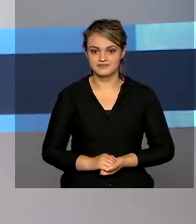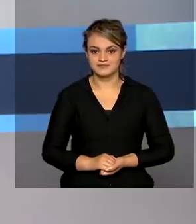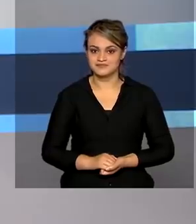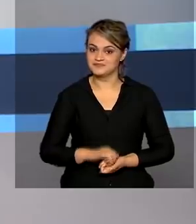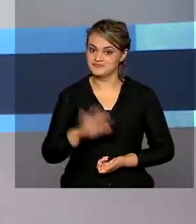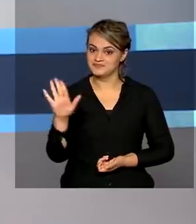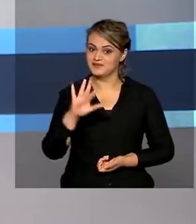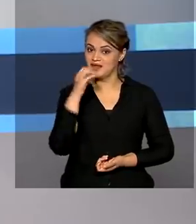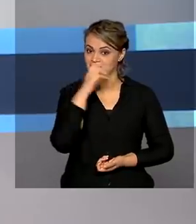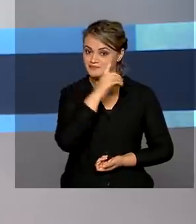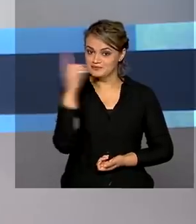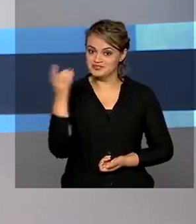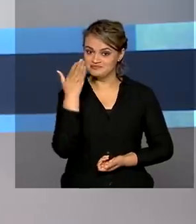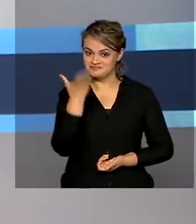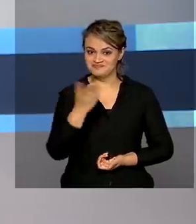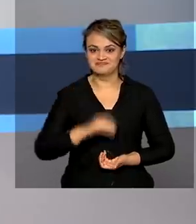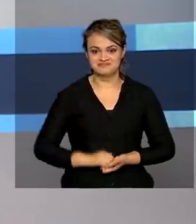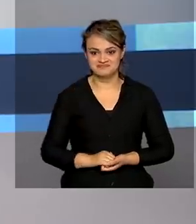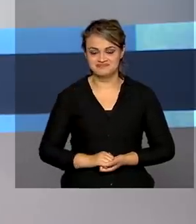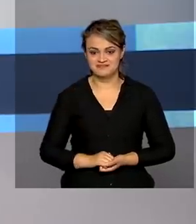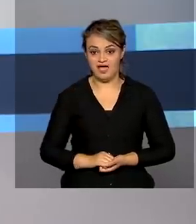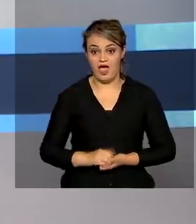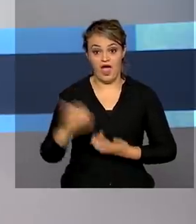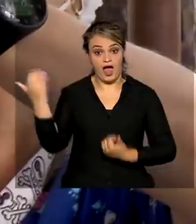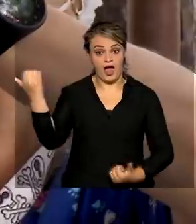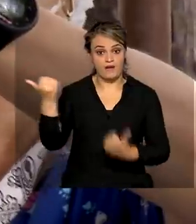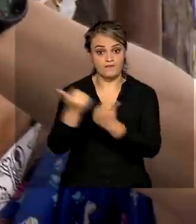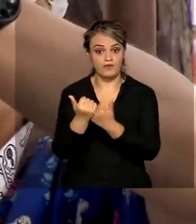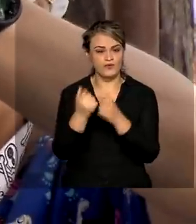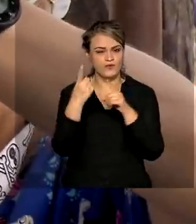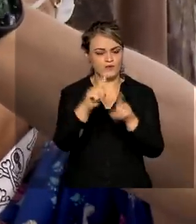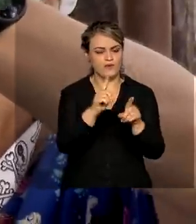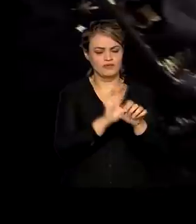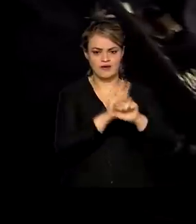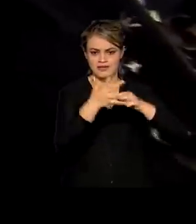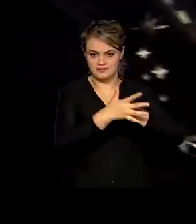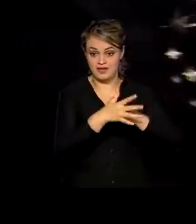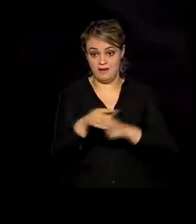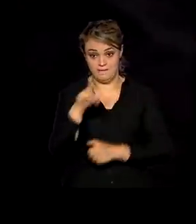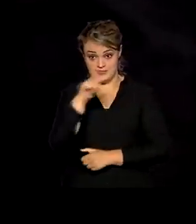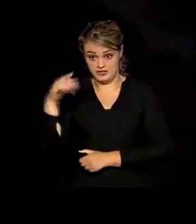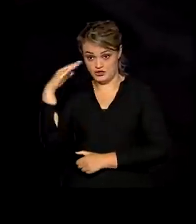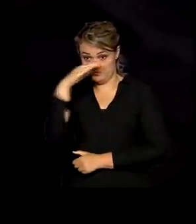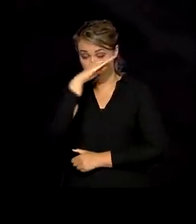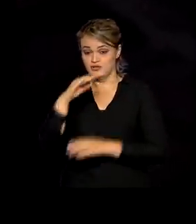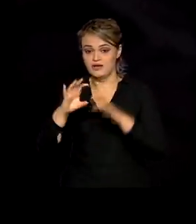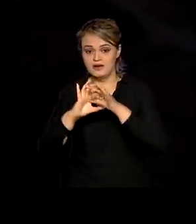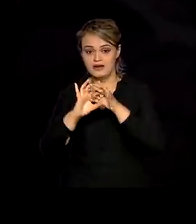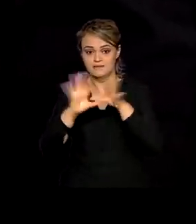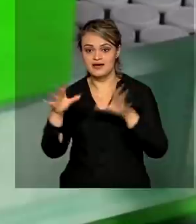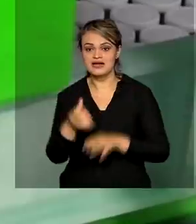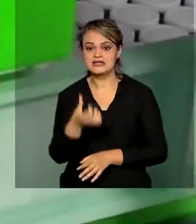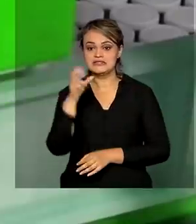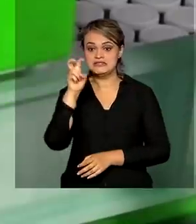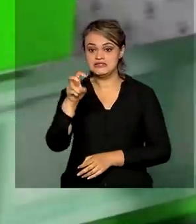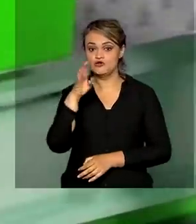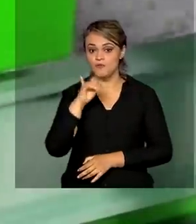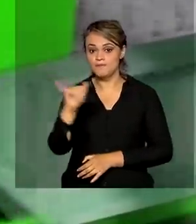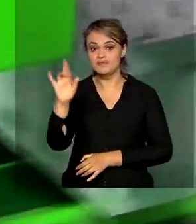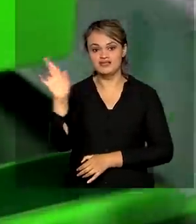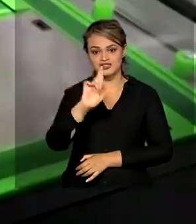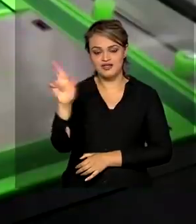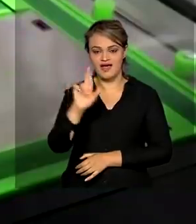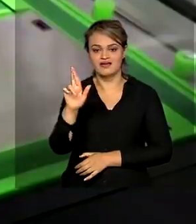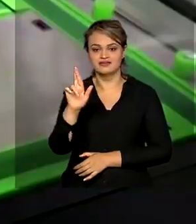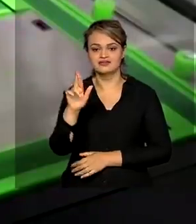Olá, bom dia pra você. Reforço no combate à pandemia. Presidente Jair Bolsonaro libera mais 5 bilhões e